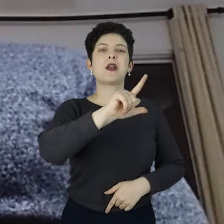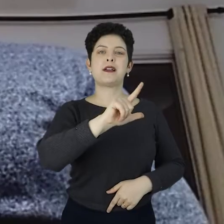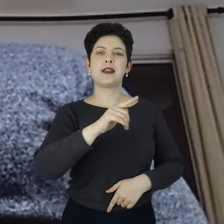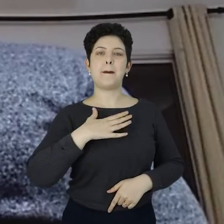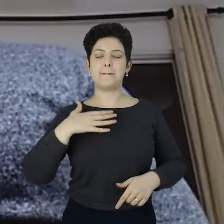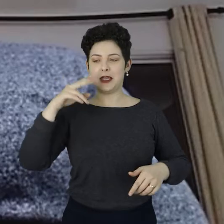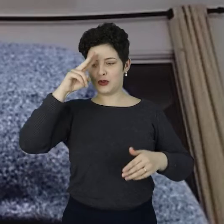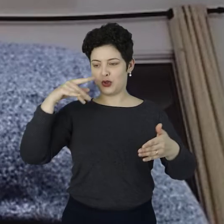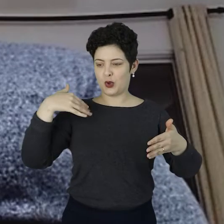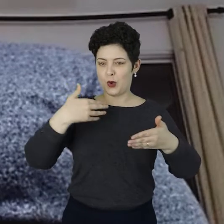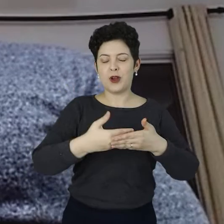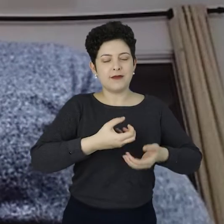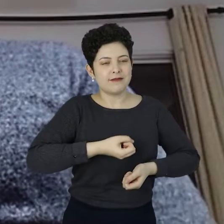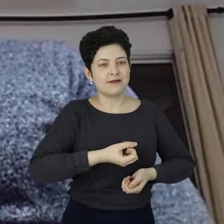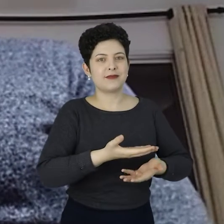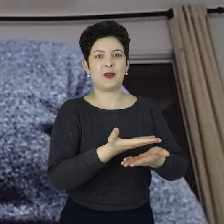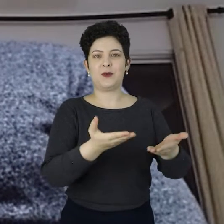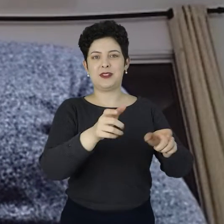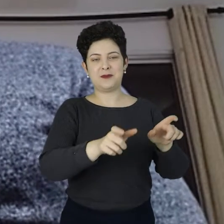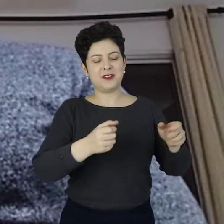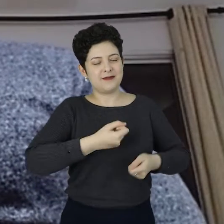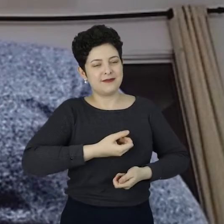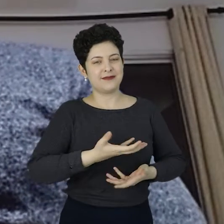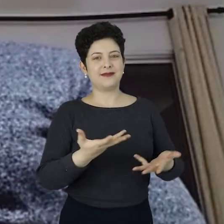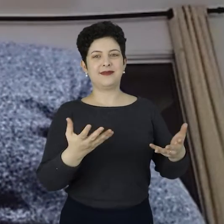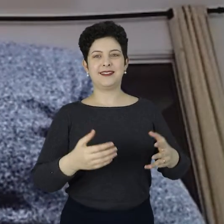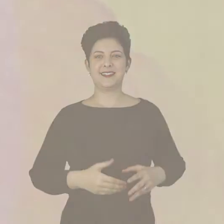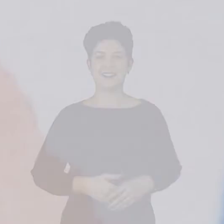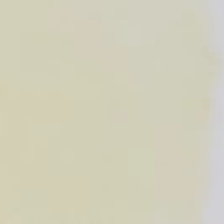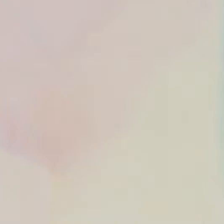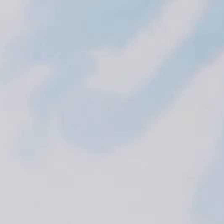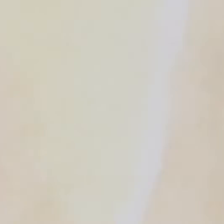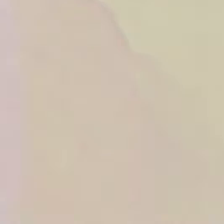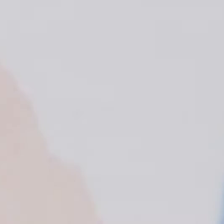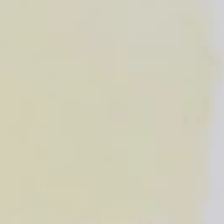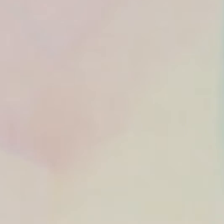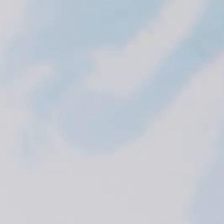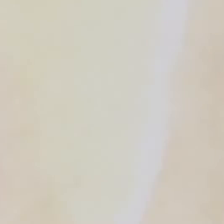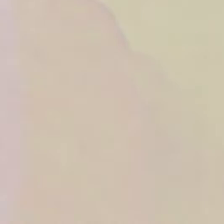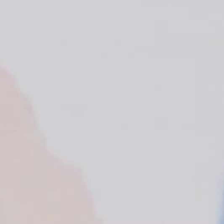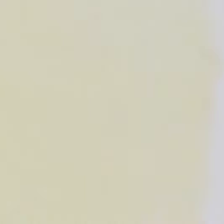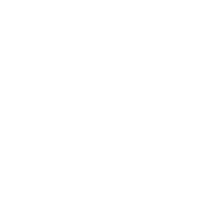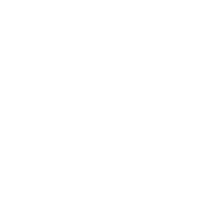alcança. Porque a minha história sirva de inspiração para outras pessoas também. E aí Vamos